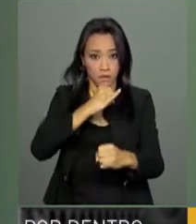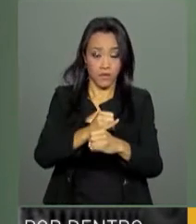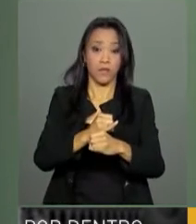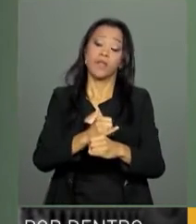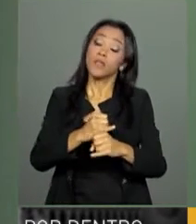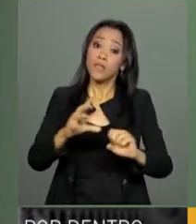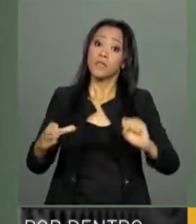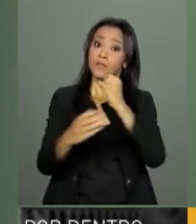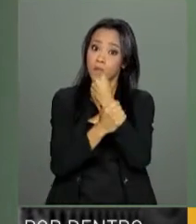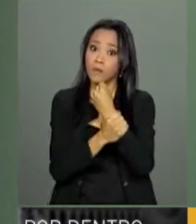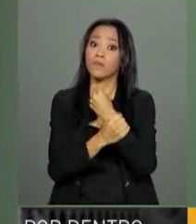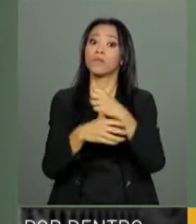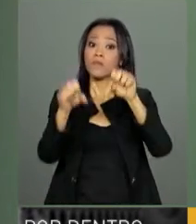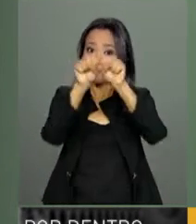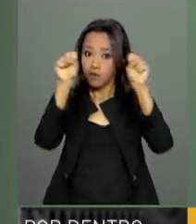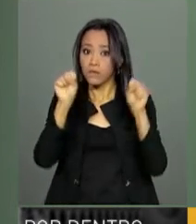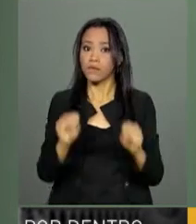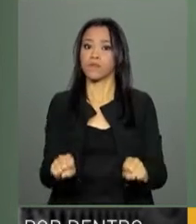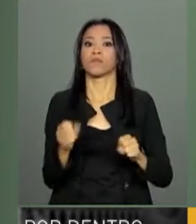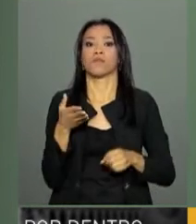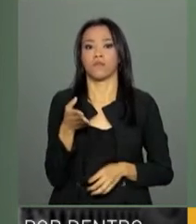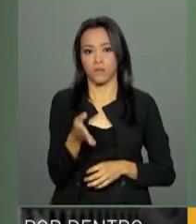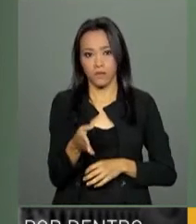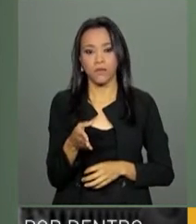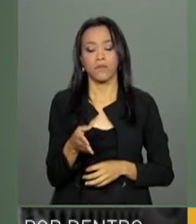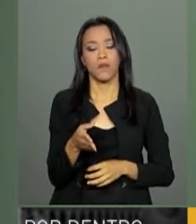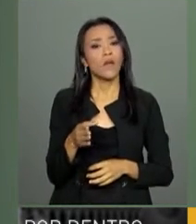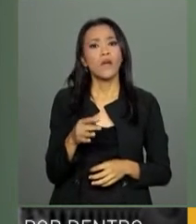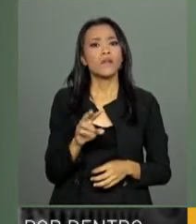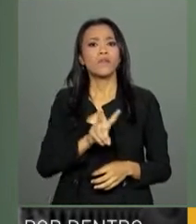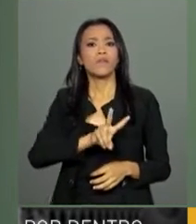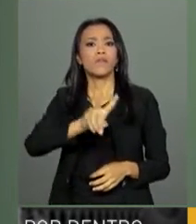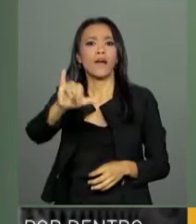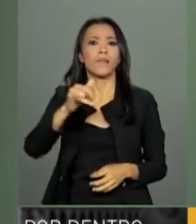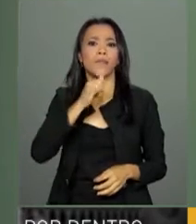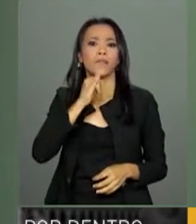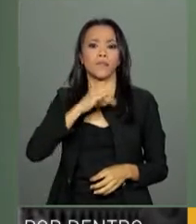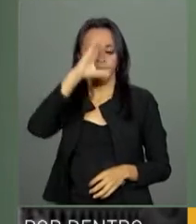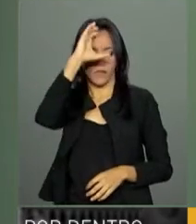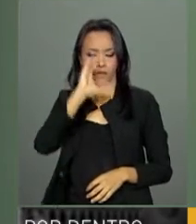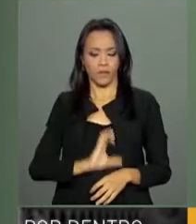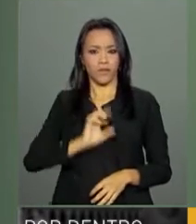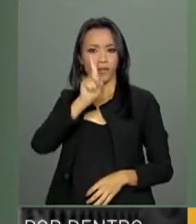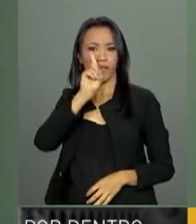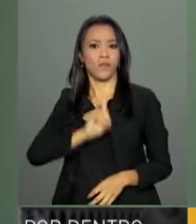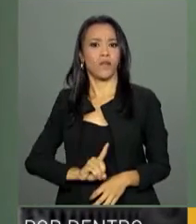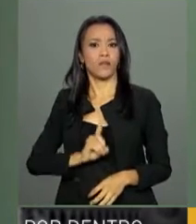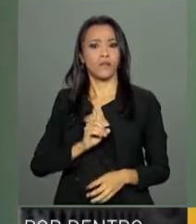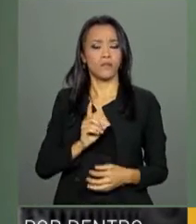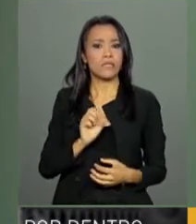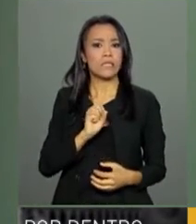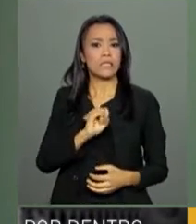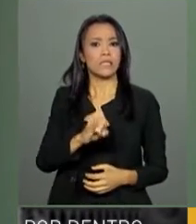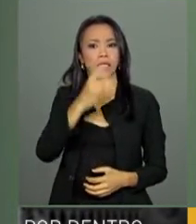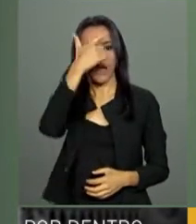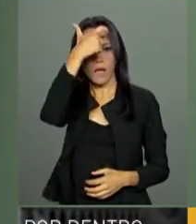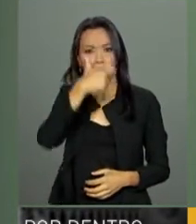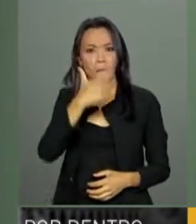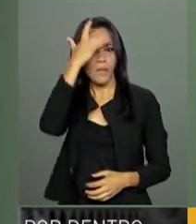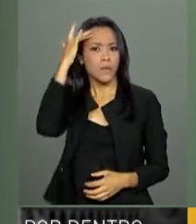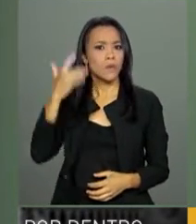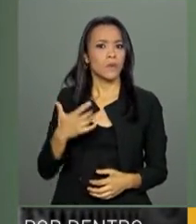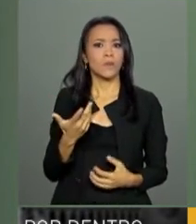desse sistema e a segurança desse sistema. Não vai se exercer cidadania nessas relações que eu falei, se o cidadão não